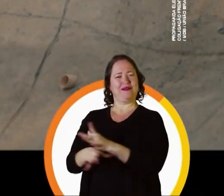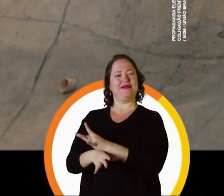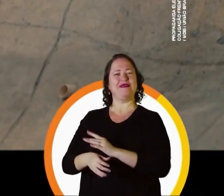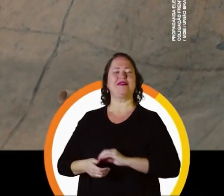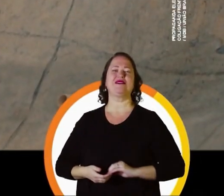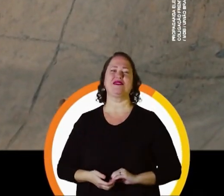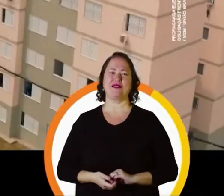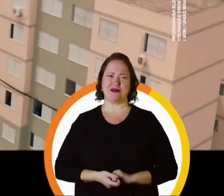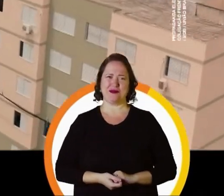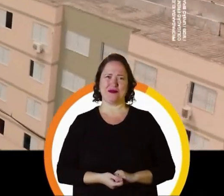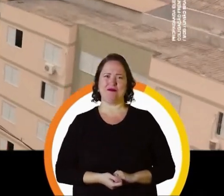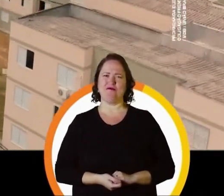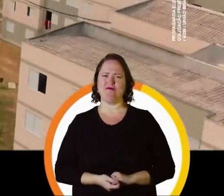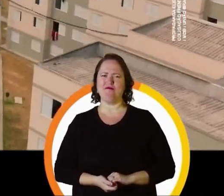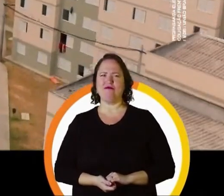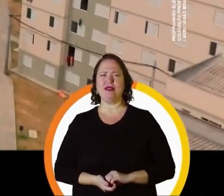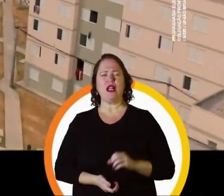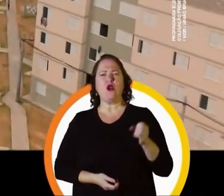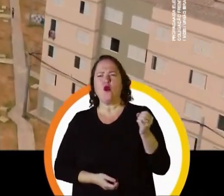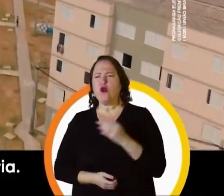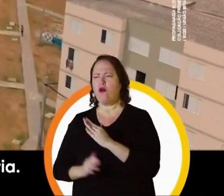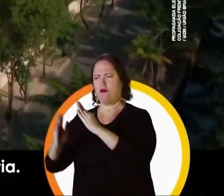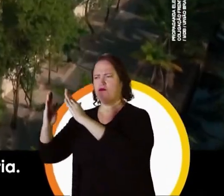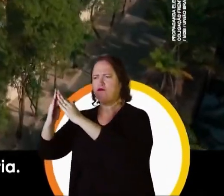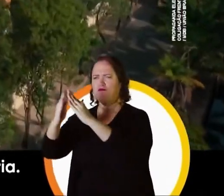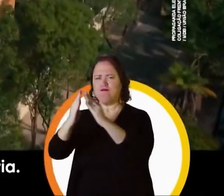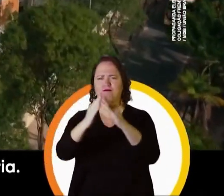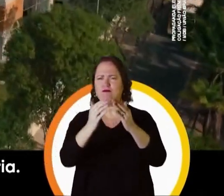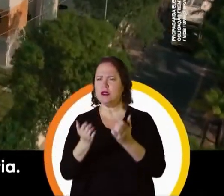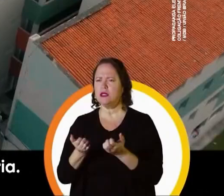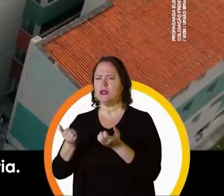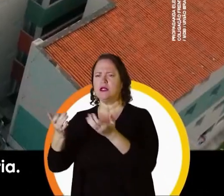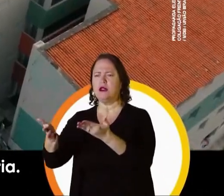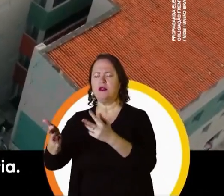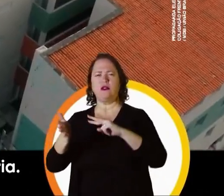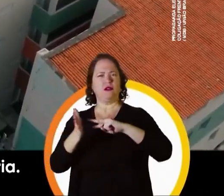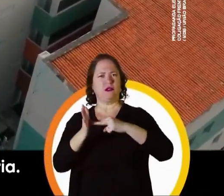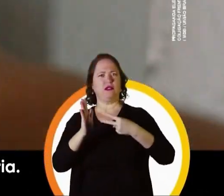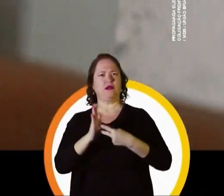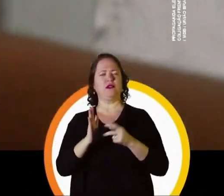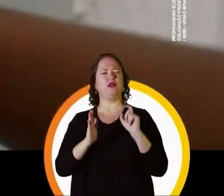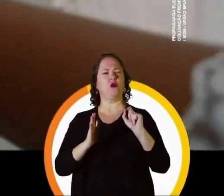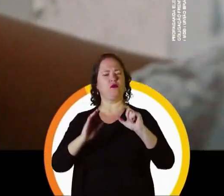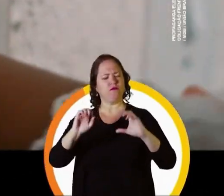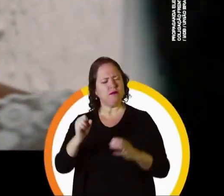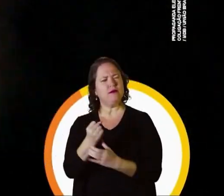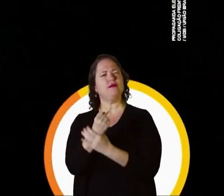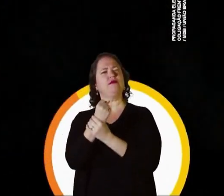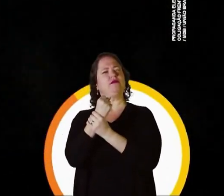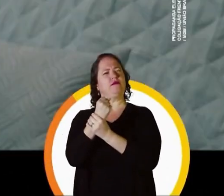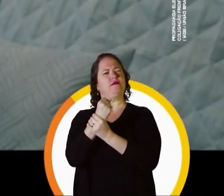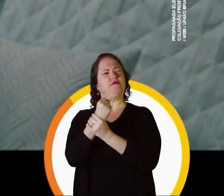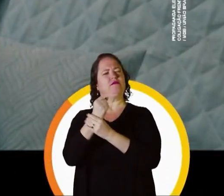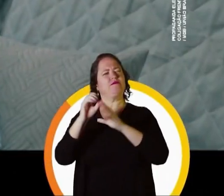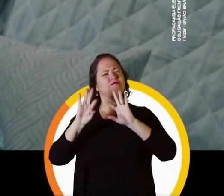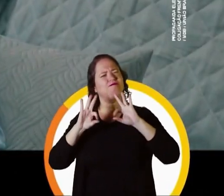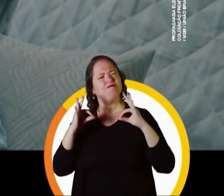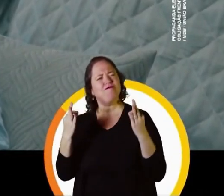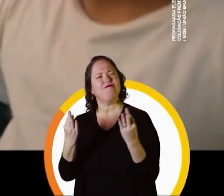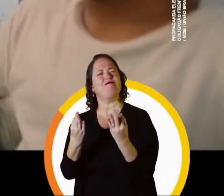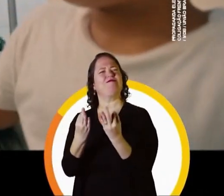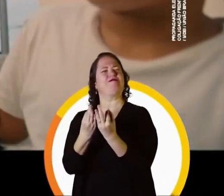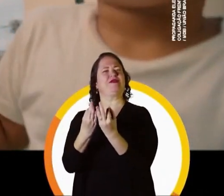Boa! Cada novo habitacional entregue representa mais do que o sonho da casa própria. representa segurança e